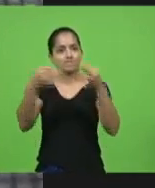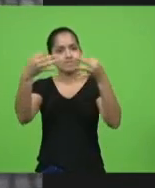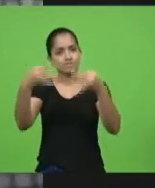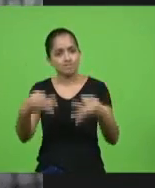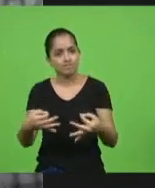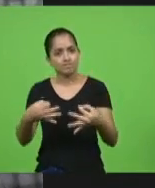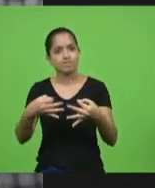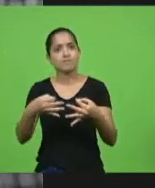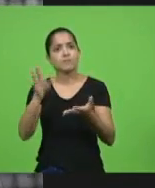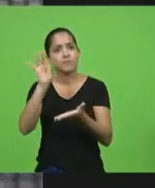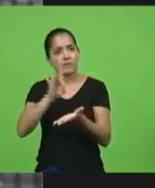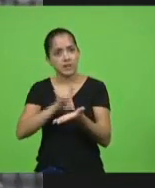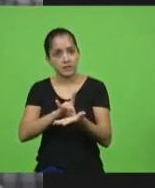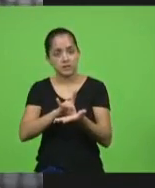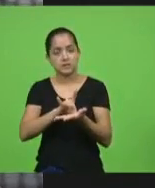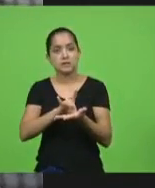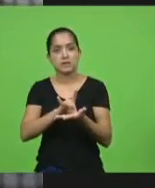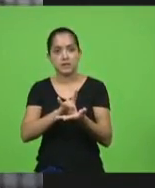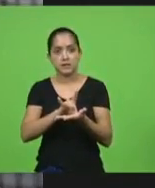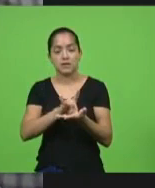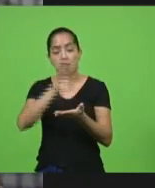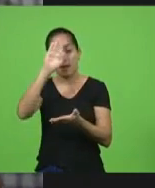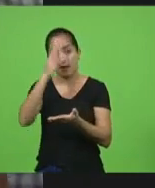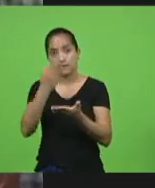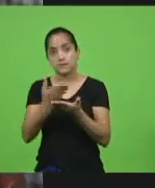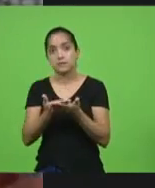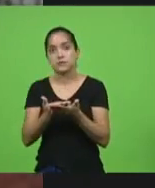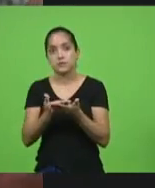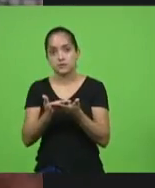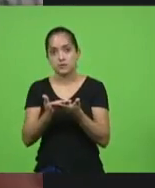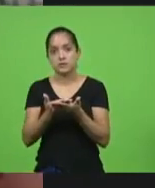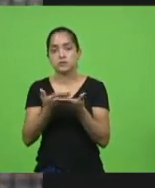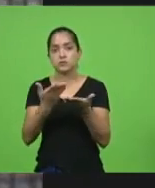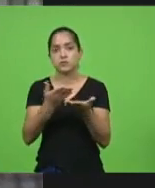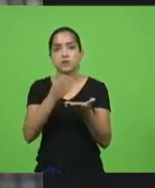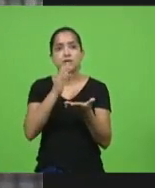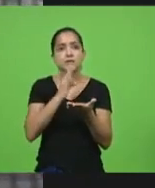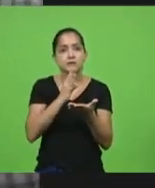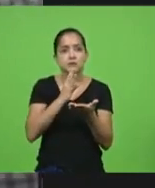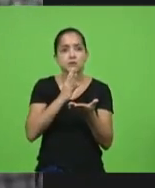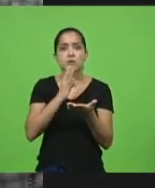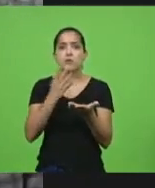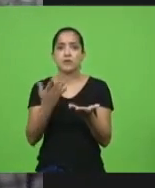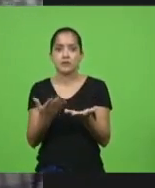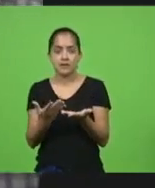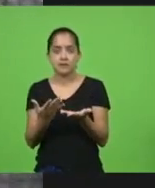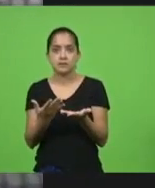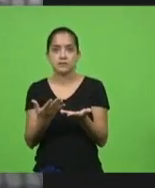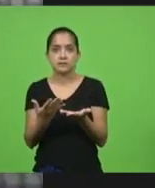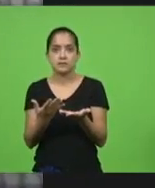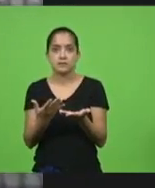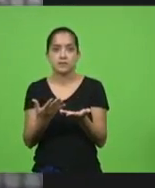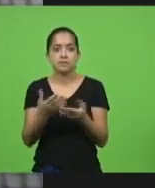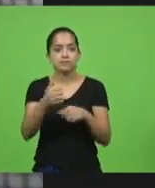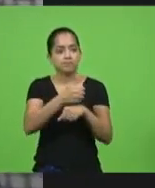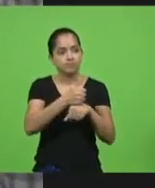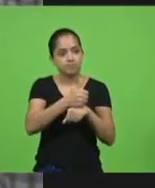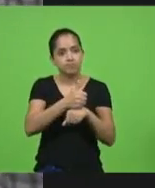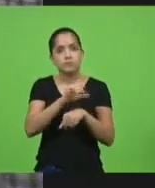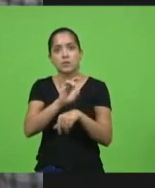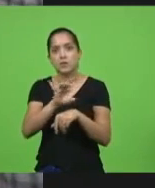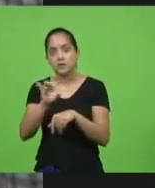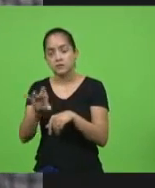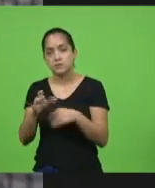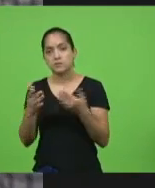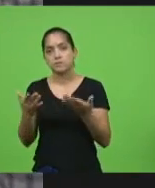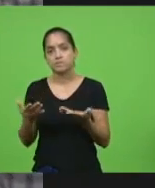verdadeiras, acreditando naqueles que conhecem cada um a sua atividade. Era isso,